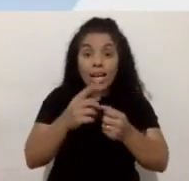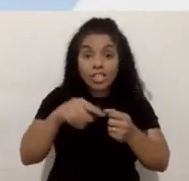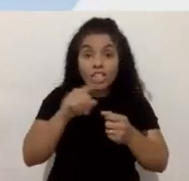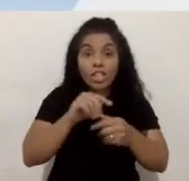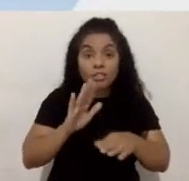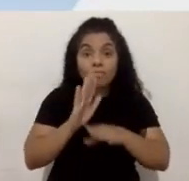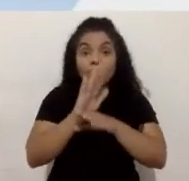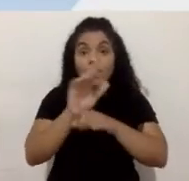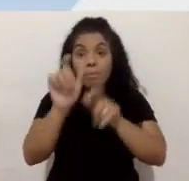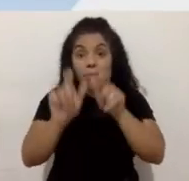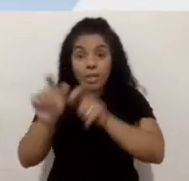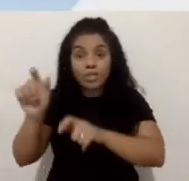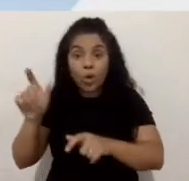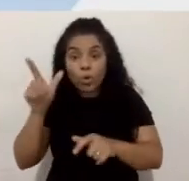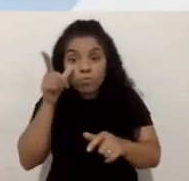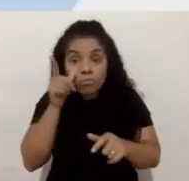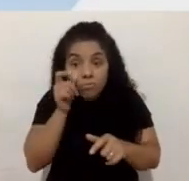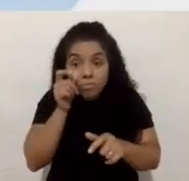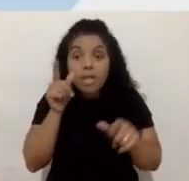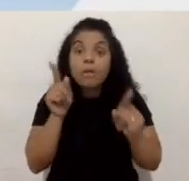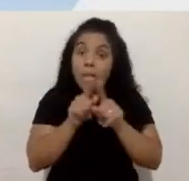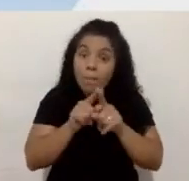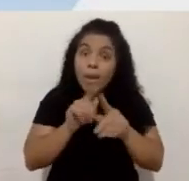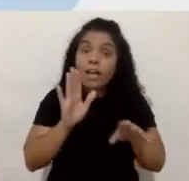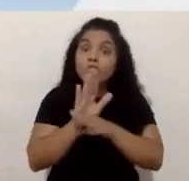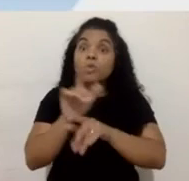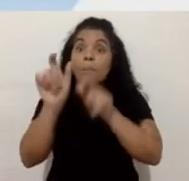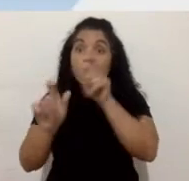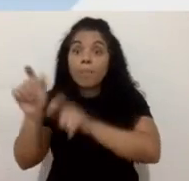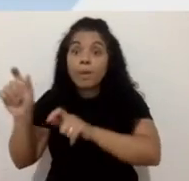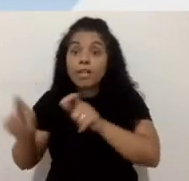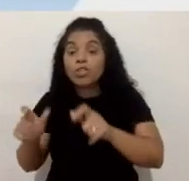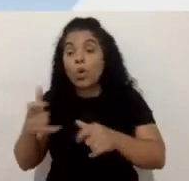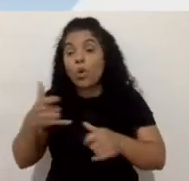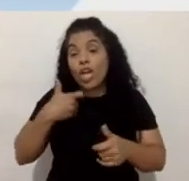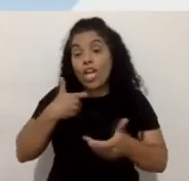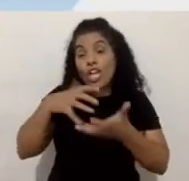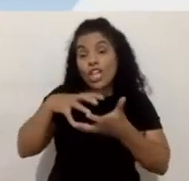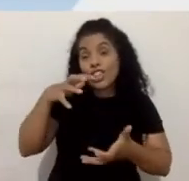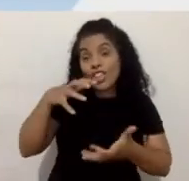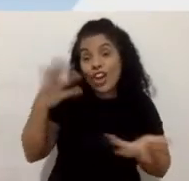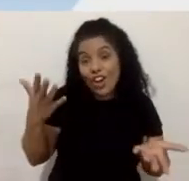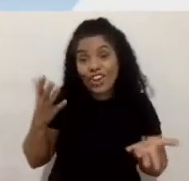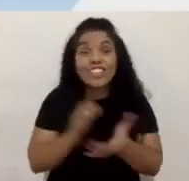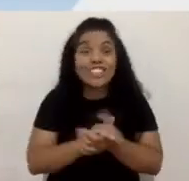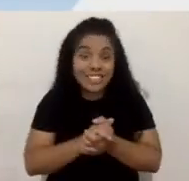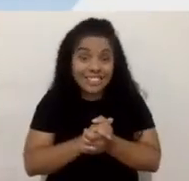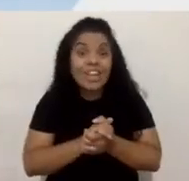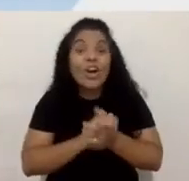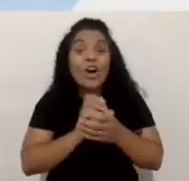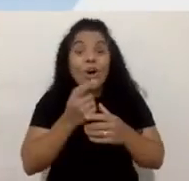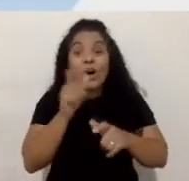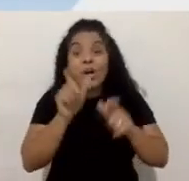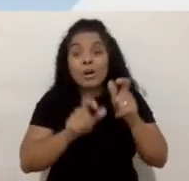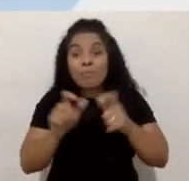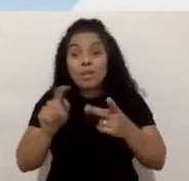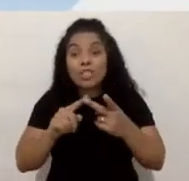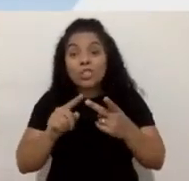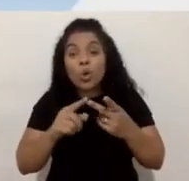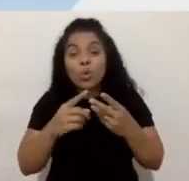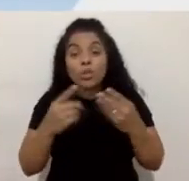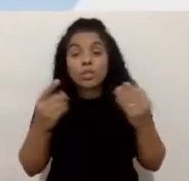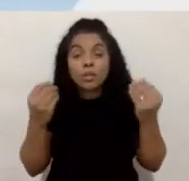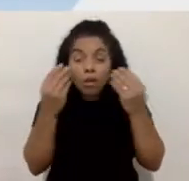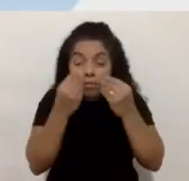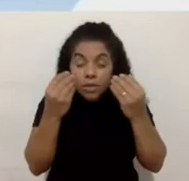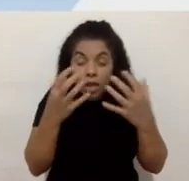também as pessoas mais idosas que já têm algum problema na vista, ou pessoas com sensibilidade à